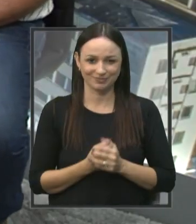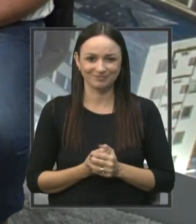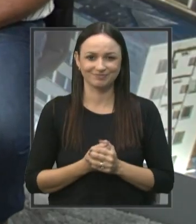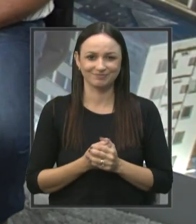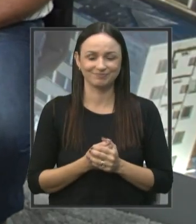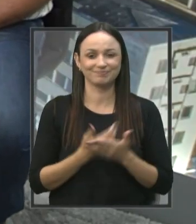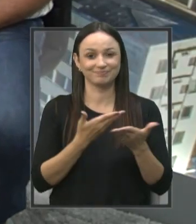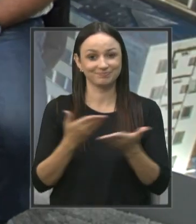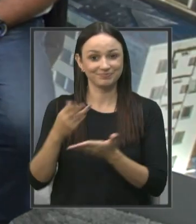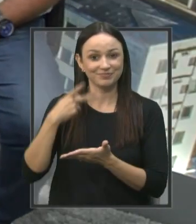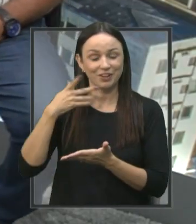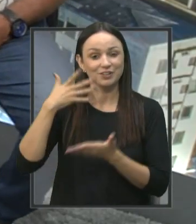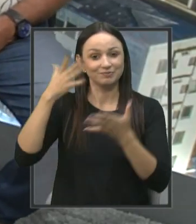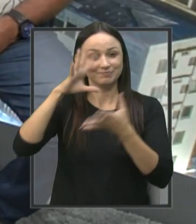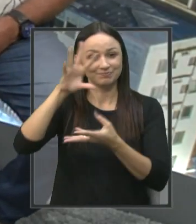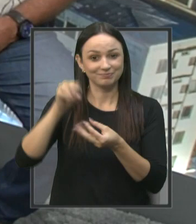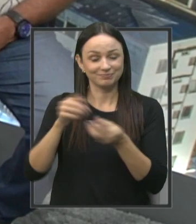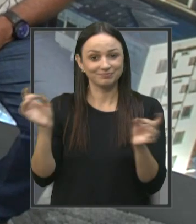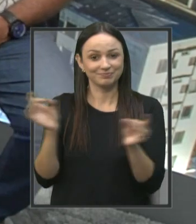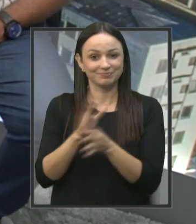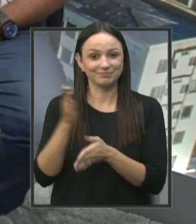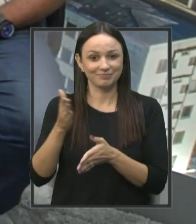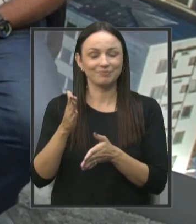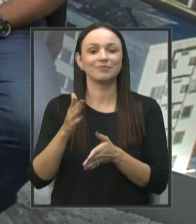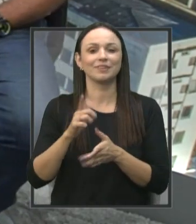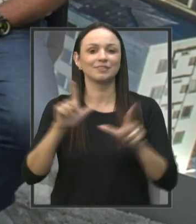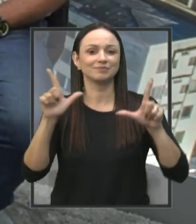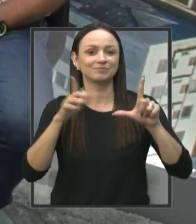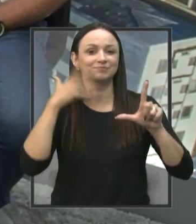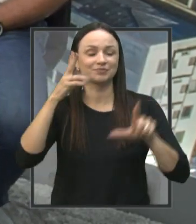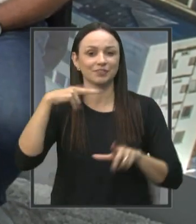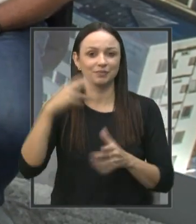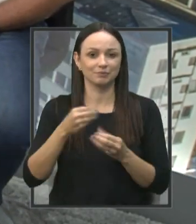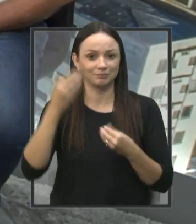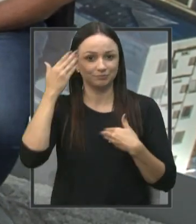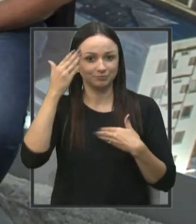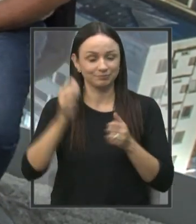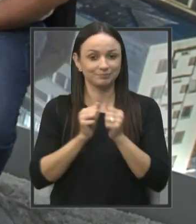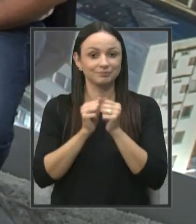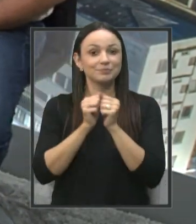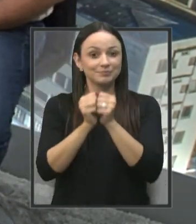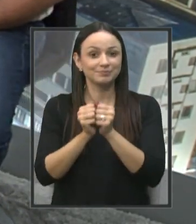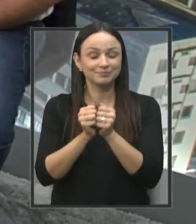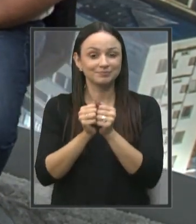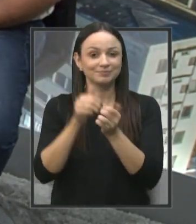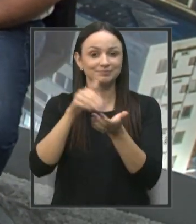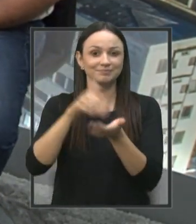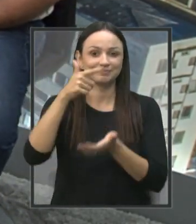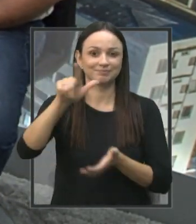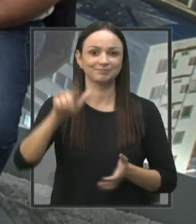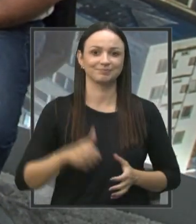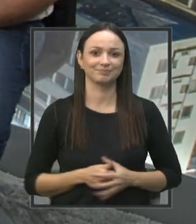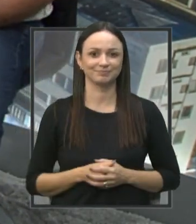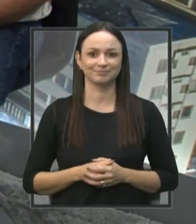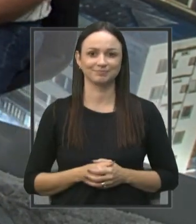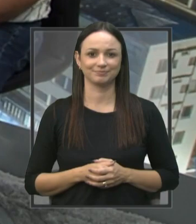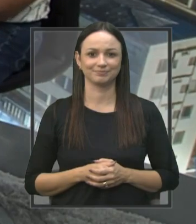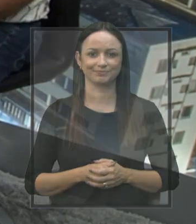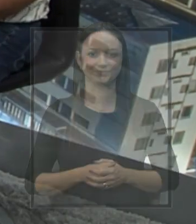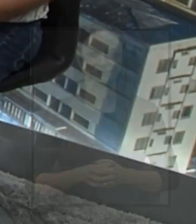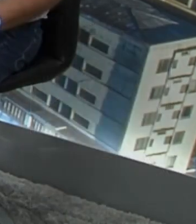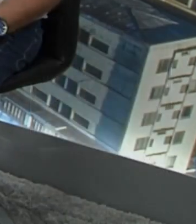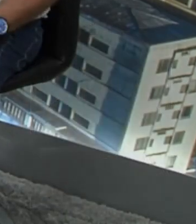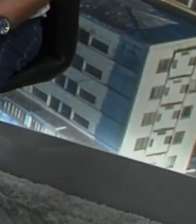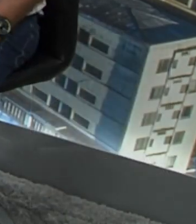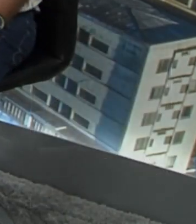os votos do vereador Tito Coló, a gente encerra aqui mais um programa Fala Vereador. Muito obrigado pela sua companhia e até a próxima. Tchau.